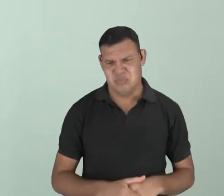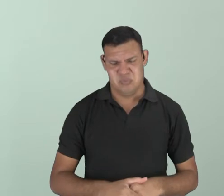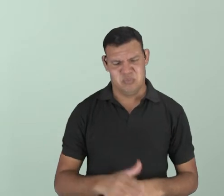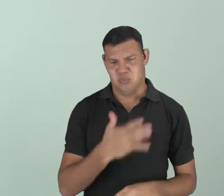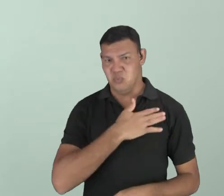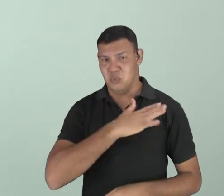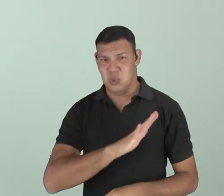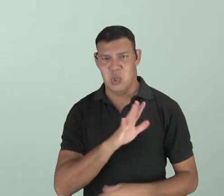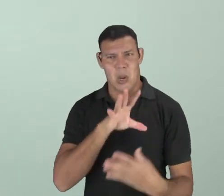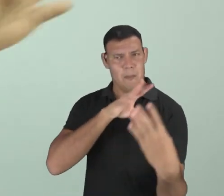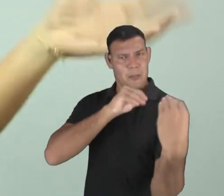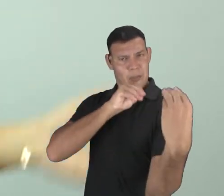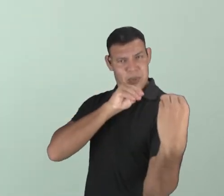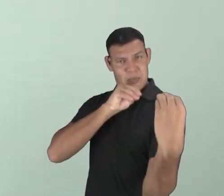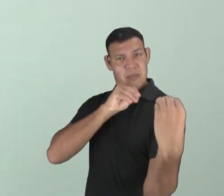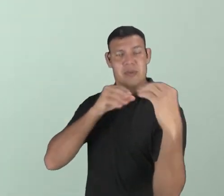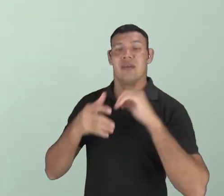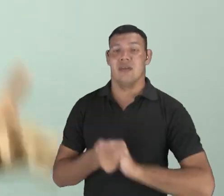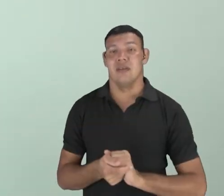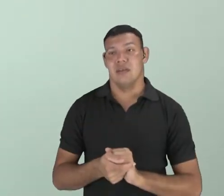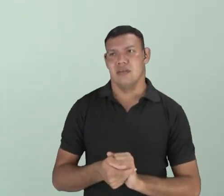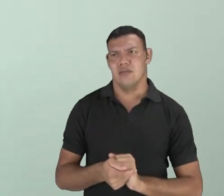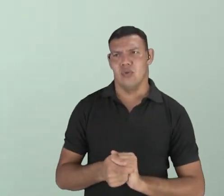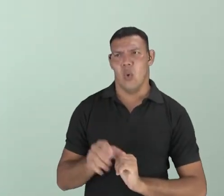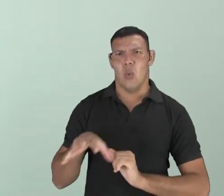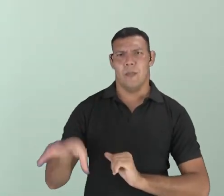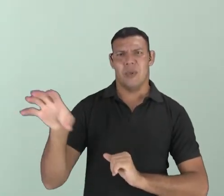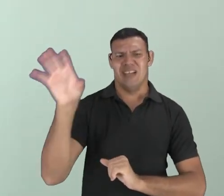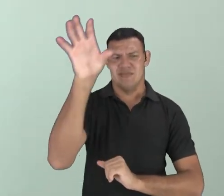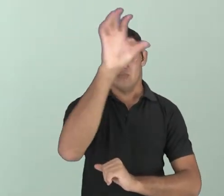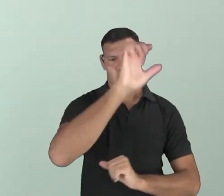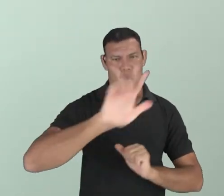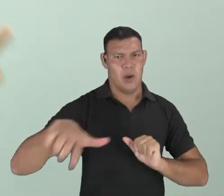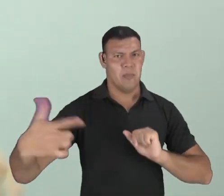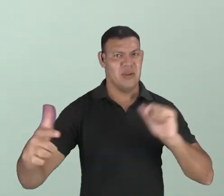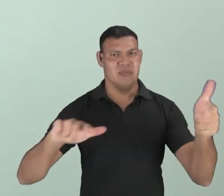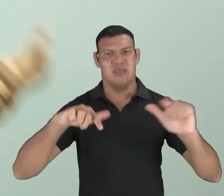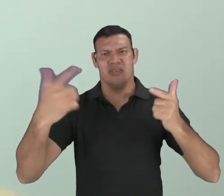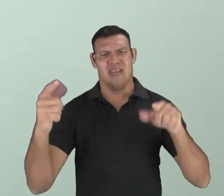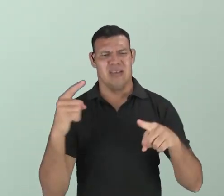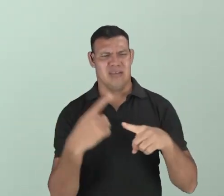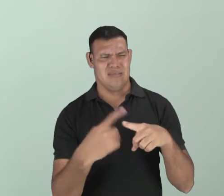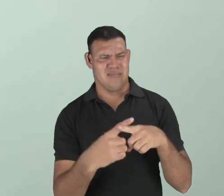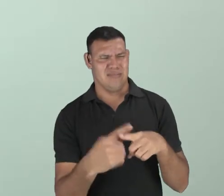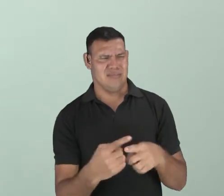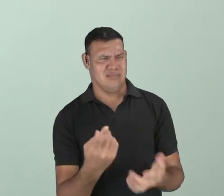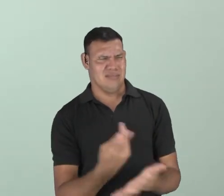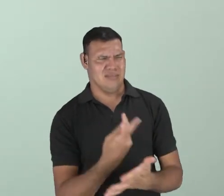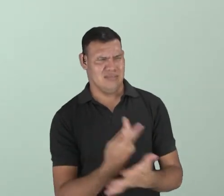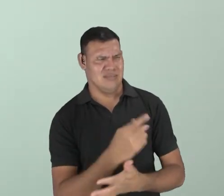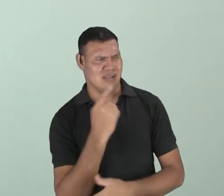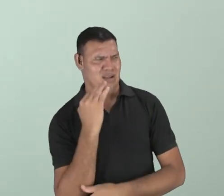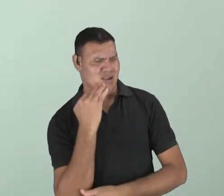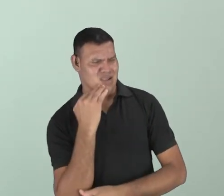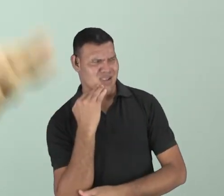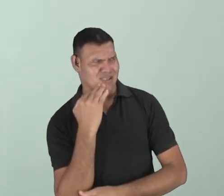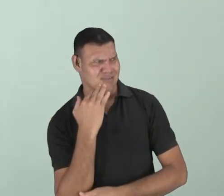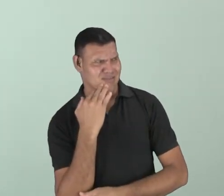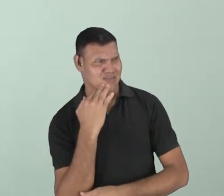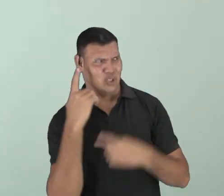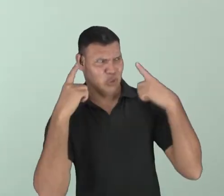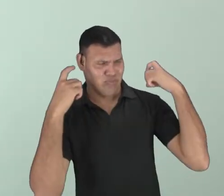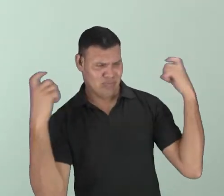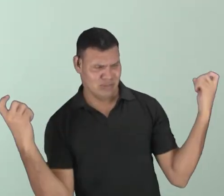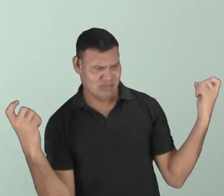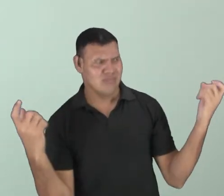pessoas que moram em outras regiões. Ah, fala diferente de mim. Não fala do jeito que eu gosto, não gosto de ouvir o baixo